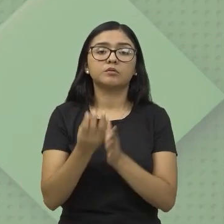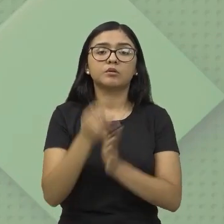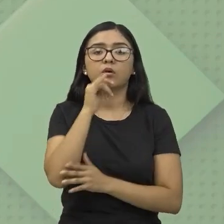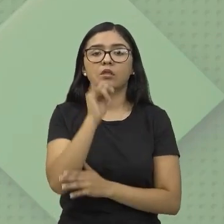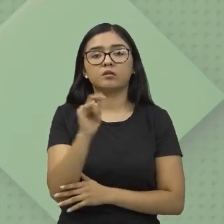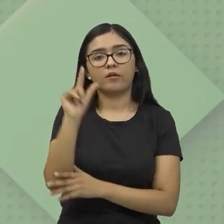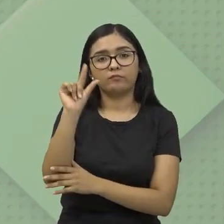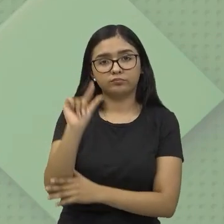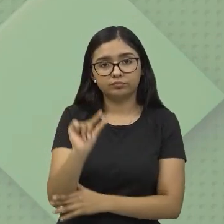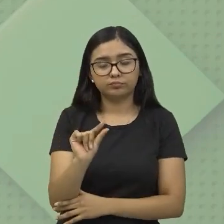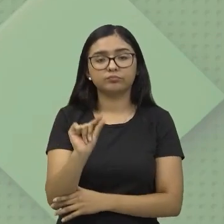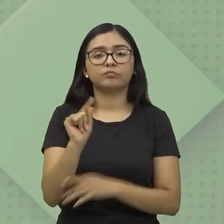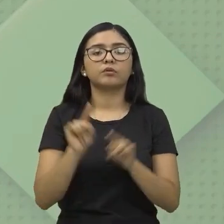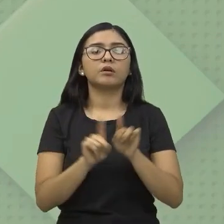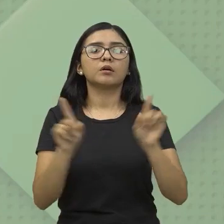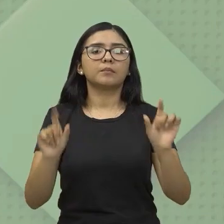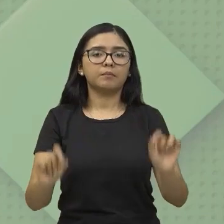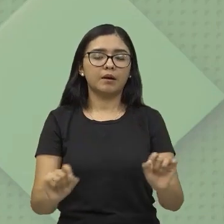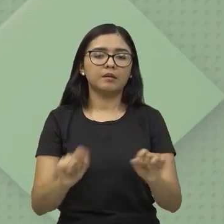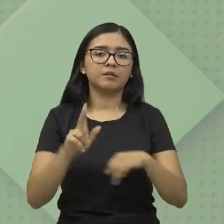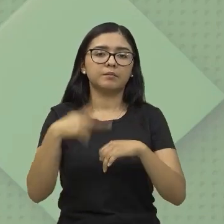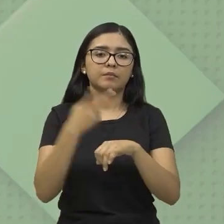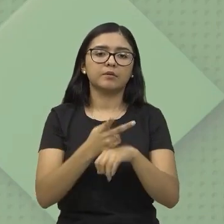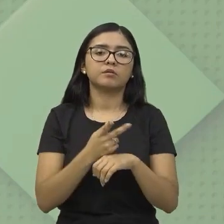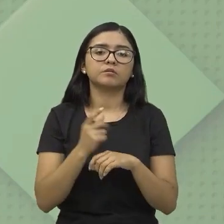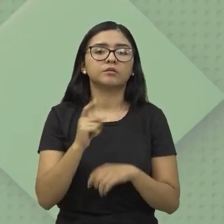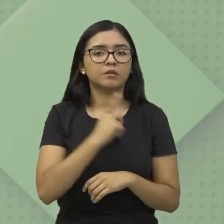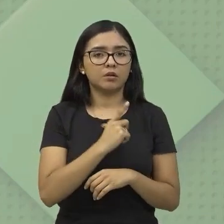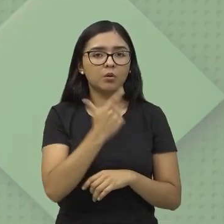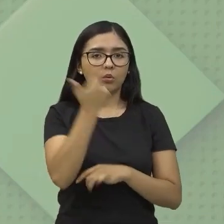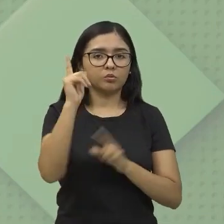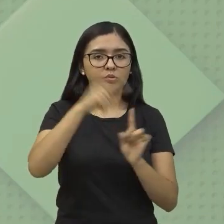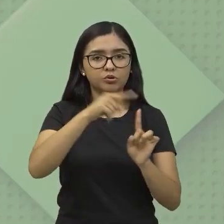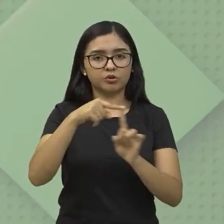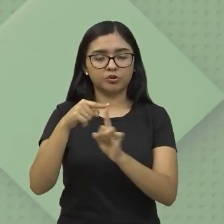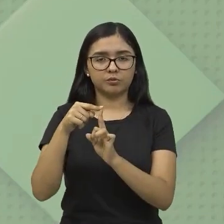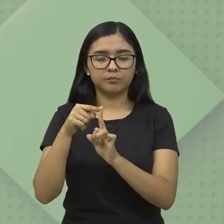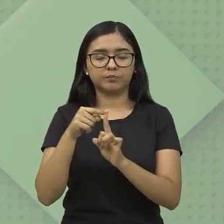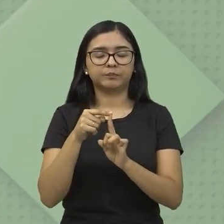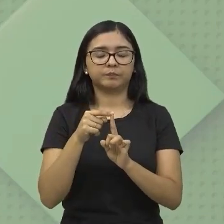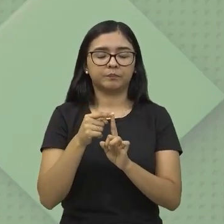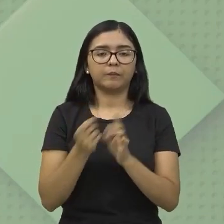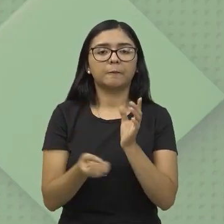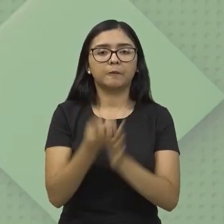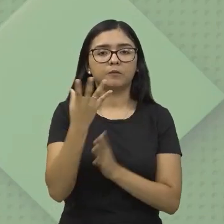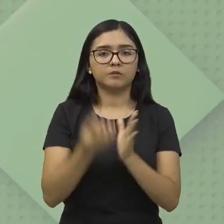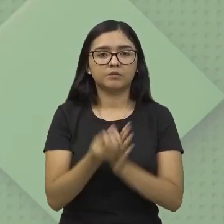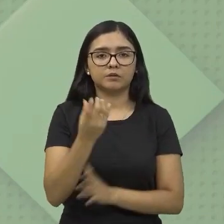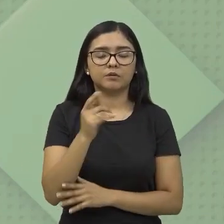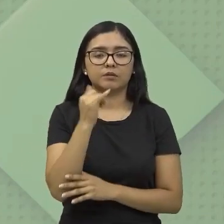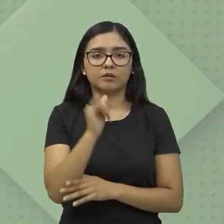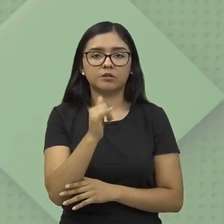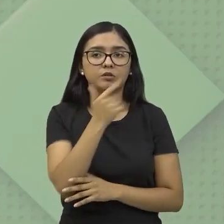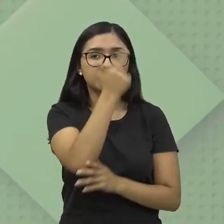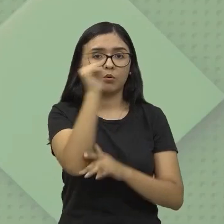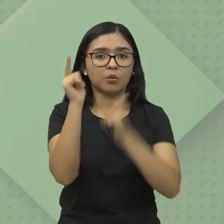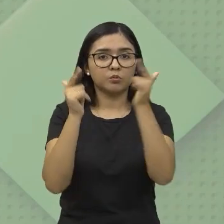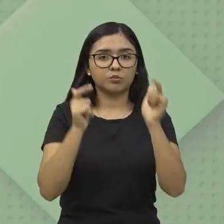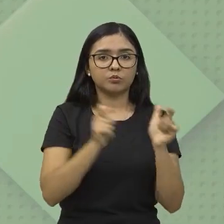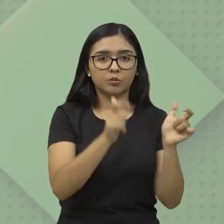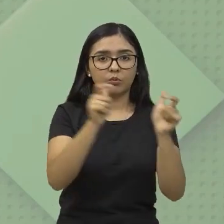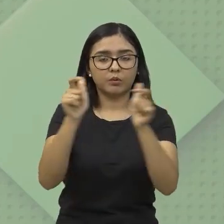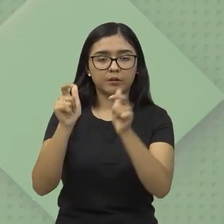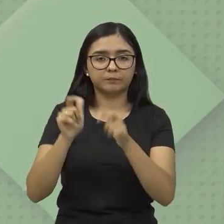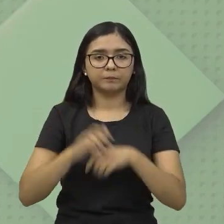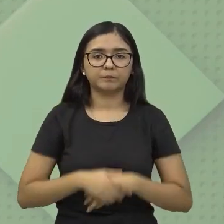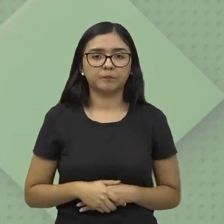ser menor. Mas ela vai ser compensada por outras fontes de energia, por produção de energia gerada em outras regiões do